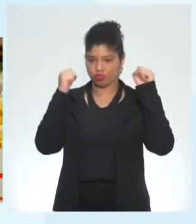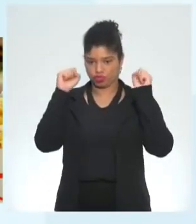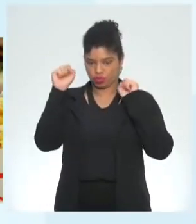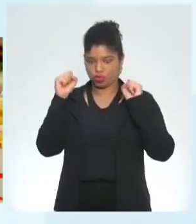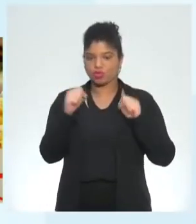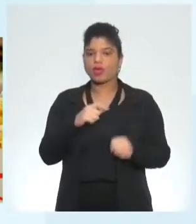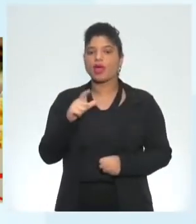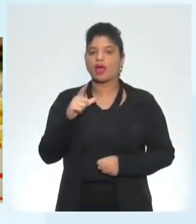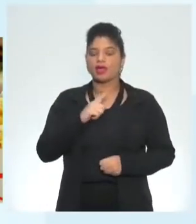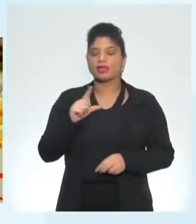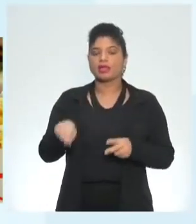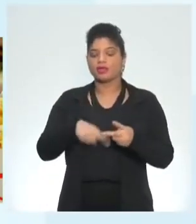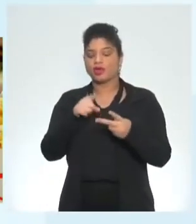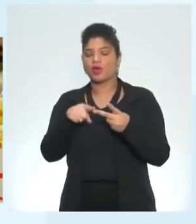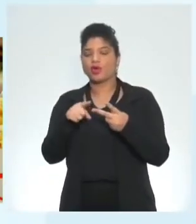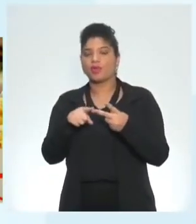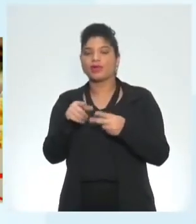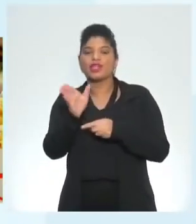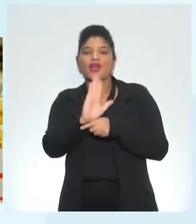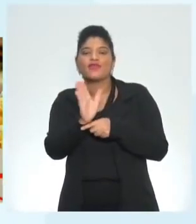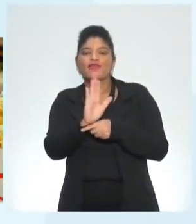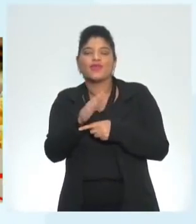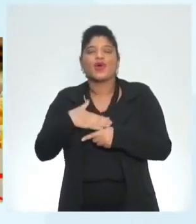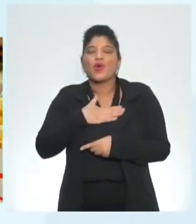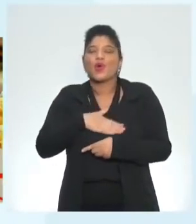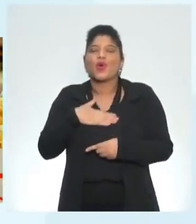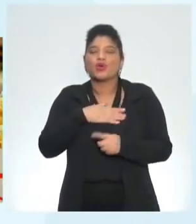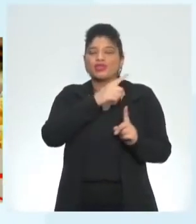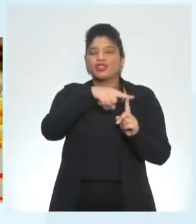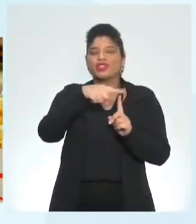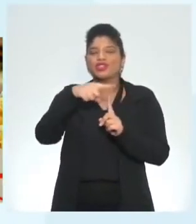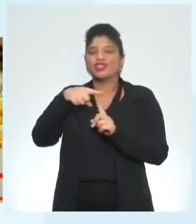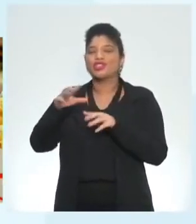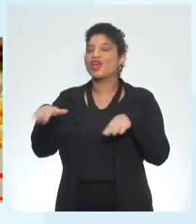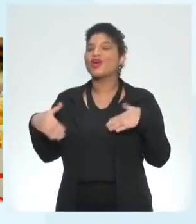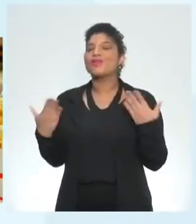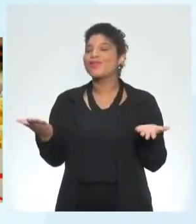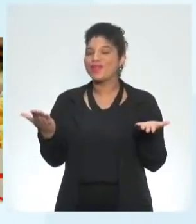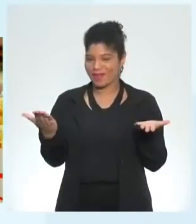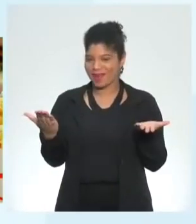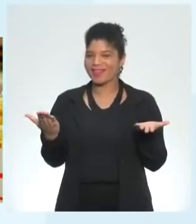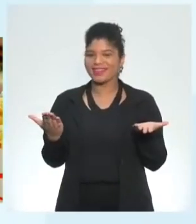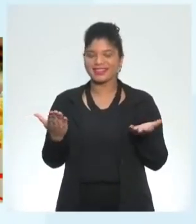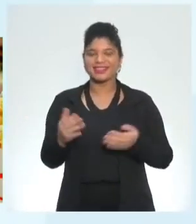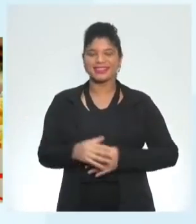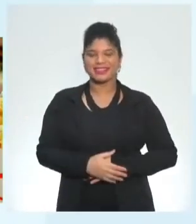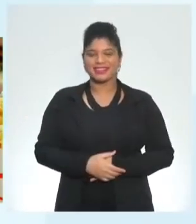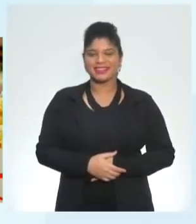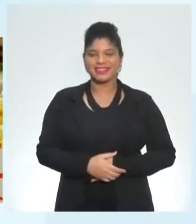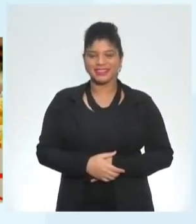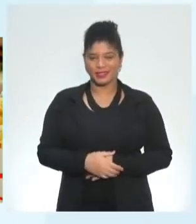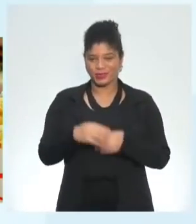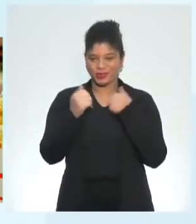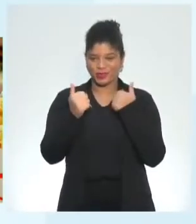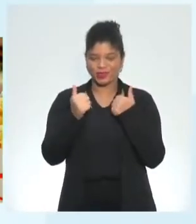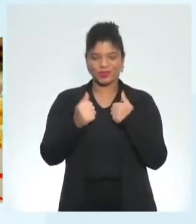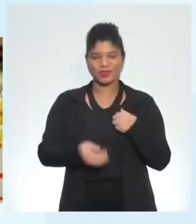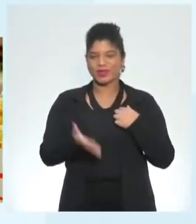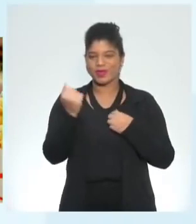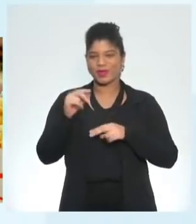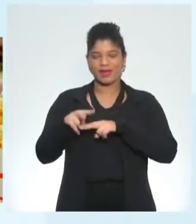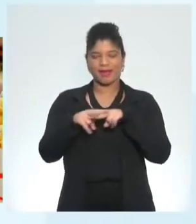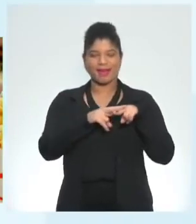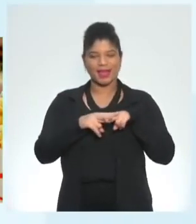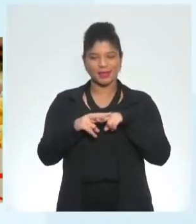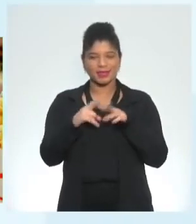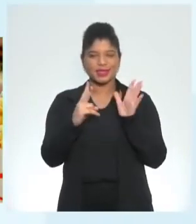e também falamos de favorite movie genres a gente falou aí dos gêneros favoritos de filmes tranquilo vamos dar uma revisada